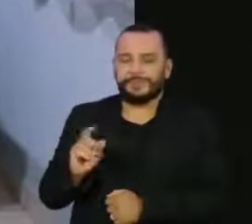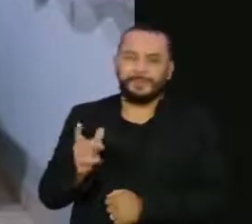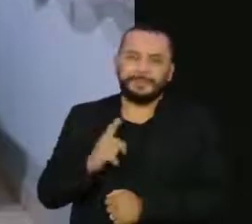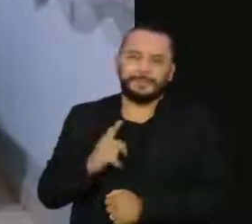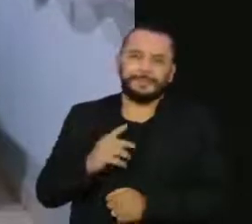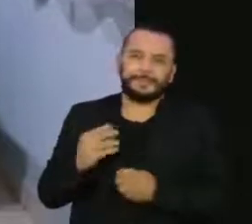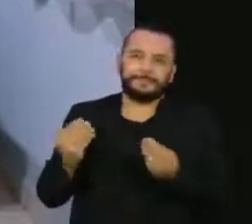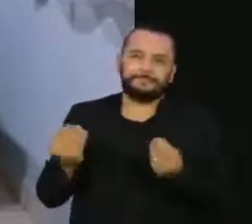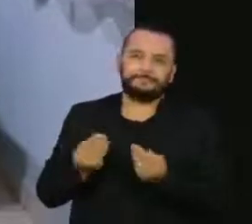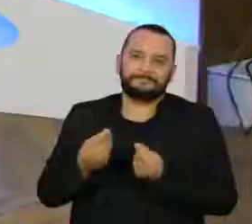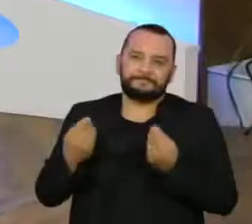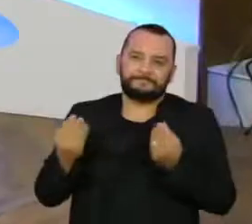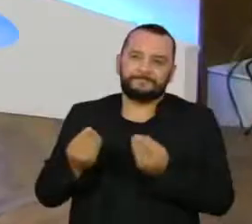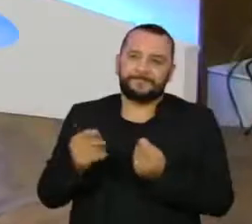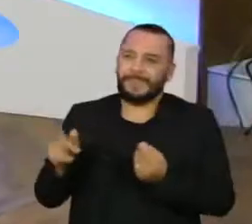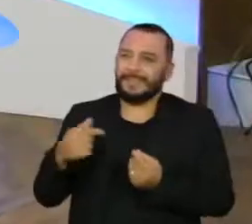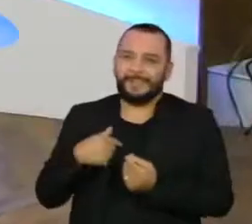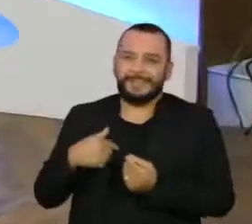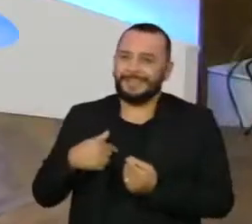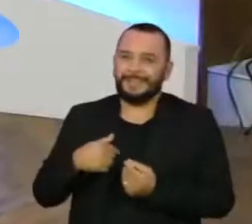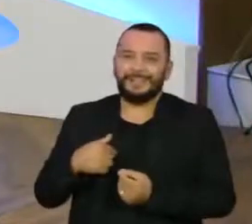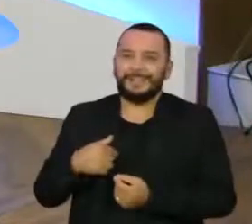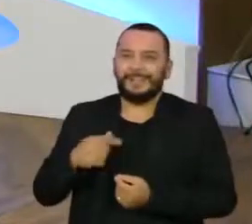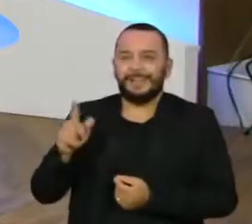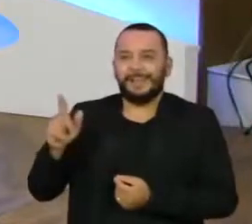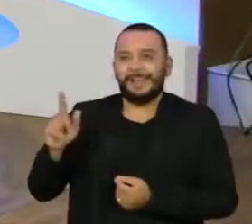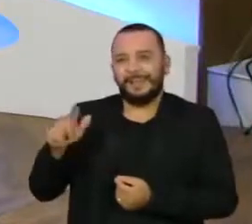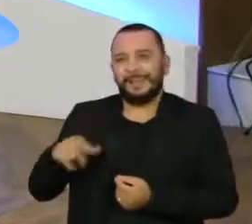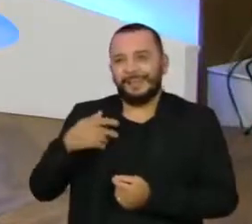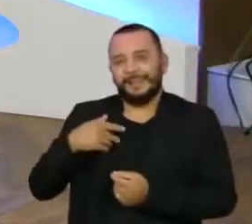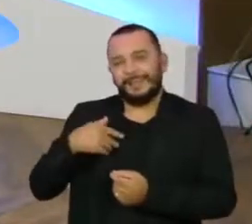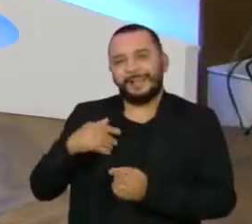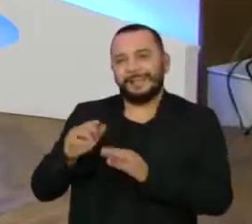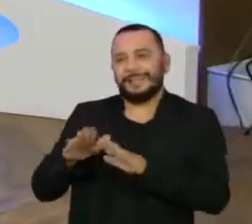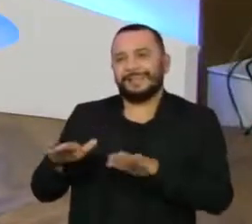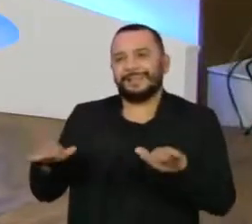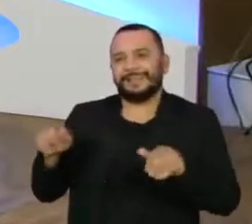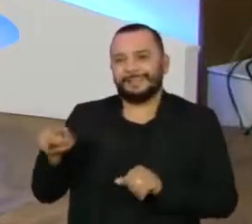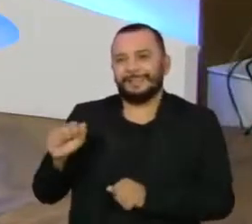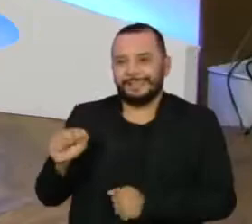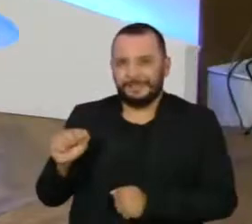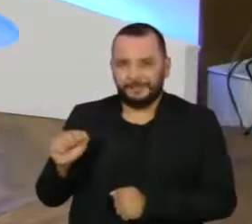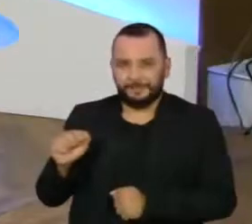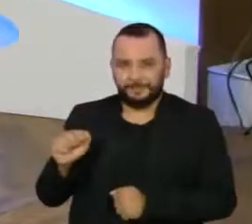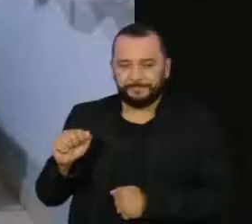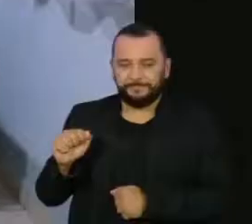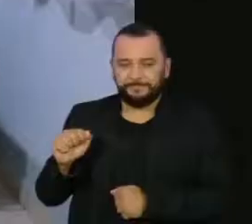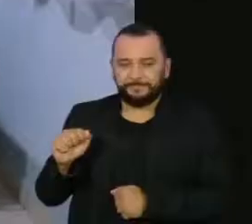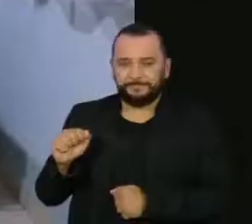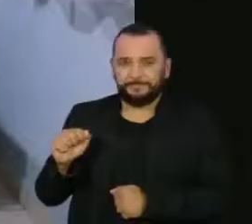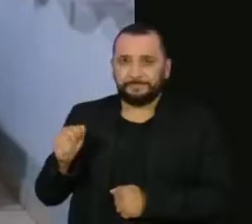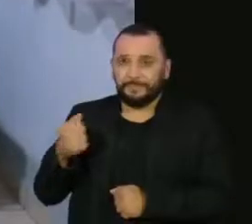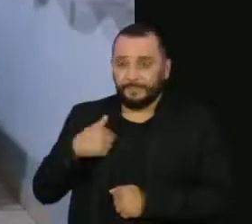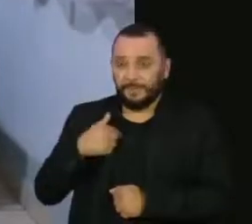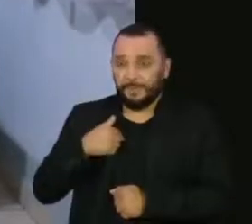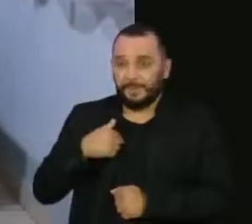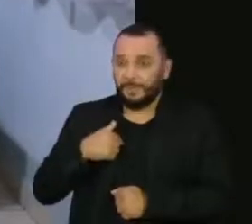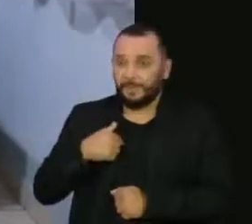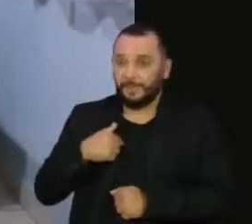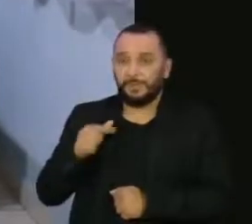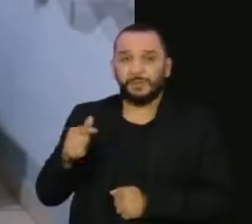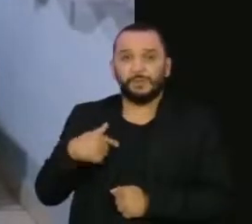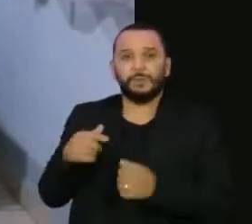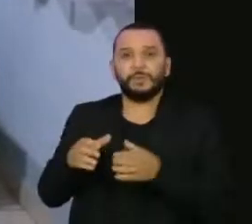coisa, ele era um eresão, né? Ele, uma vez eu fui com uma equipe de